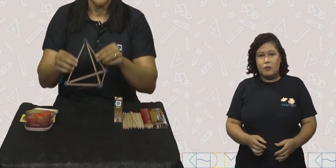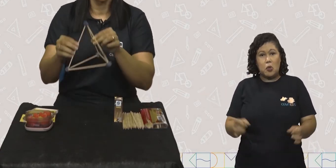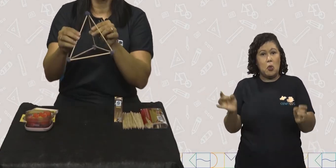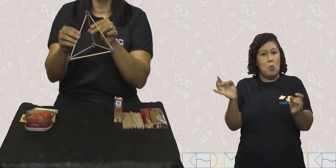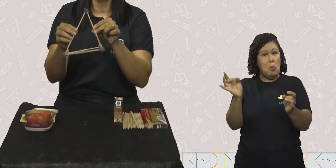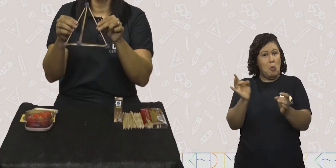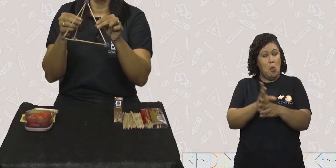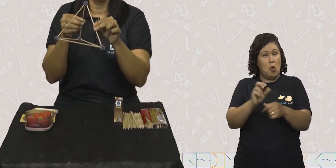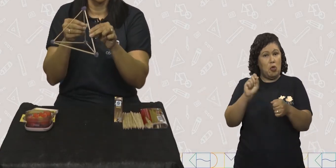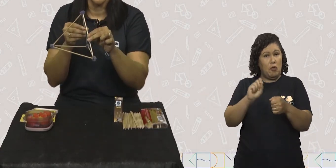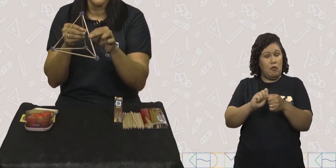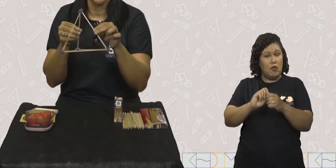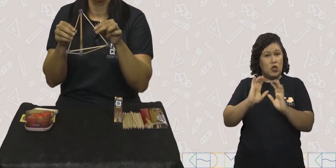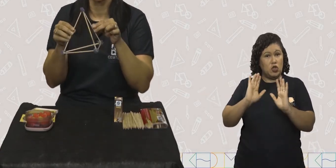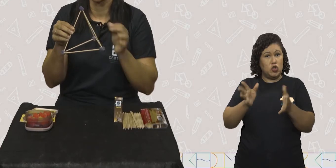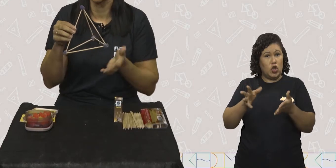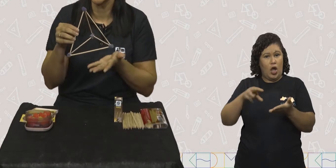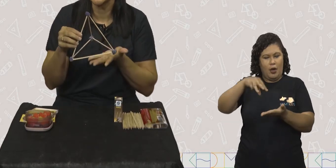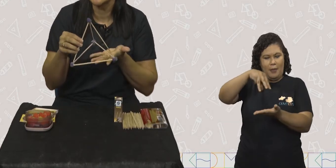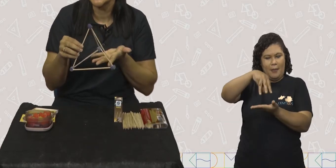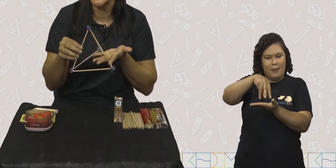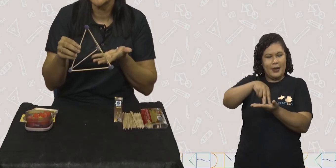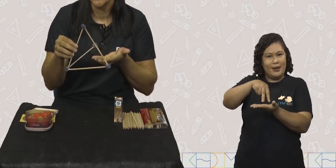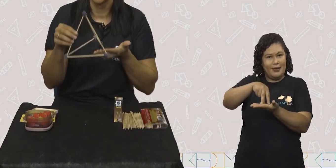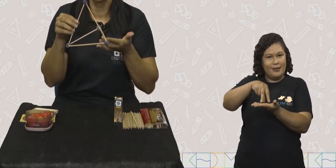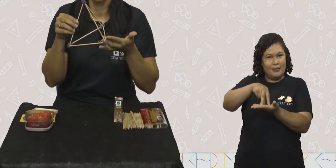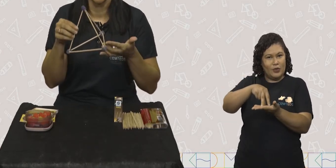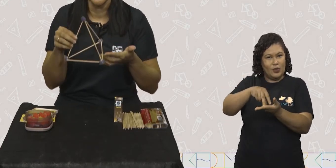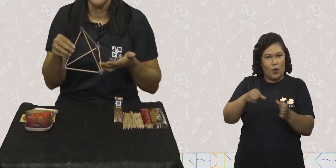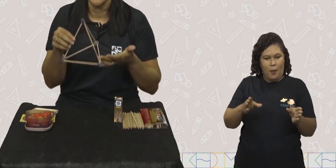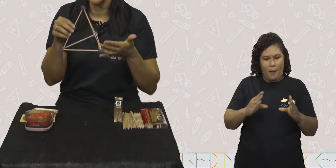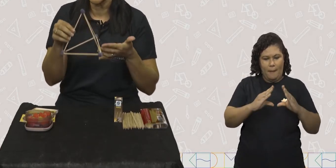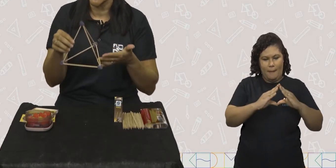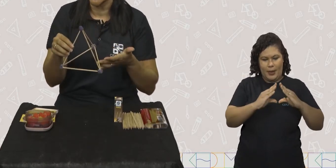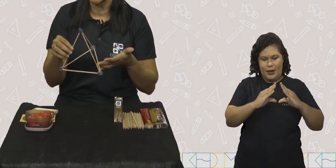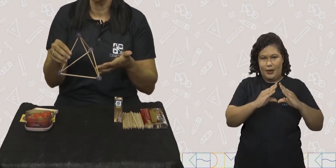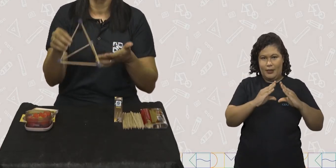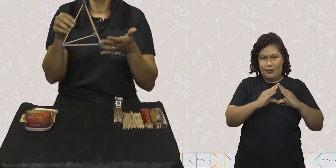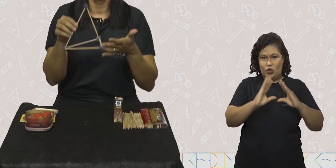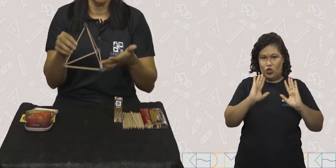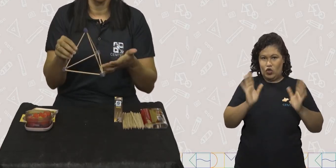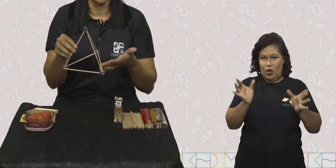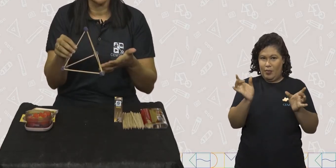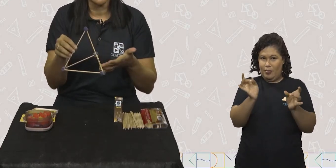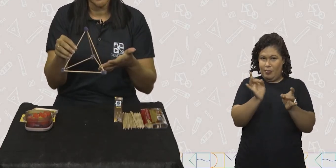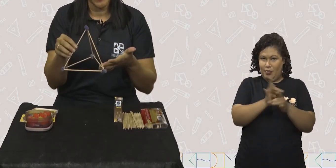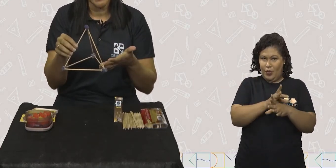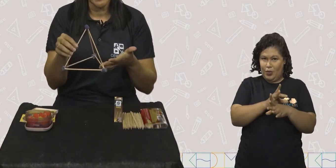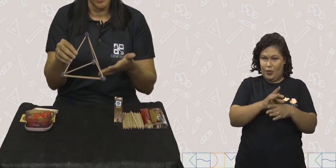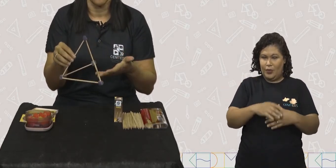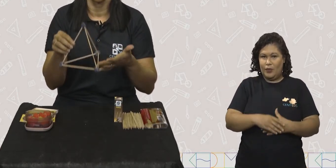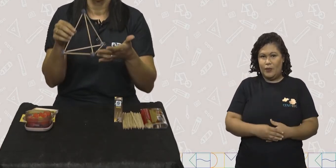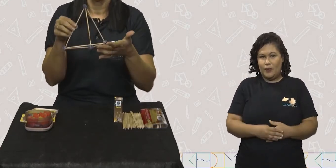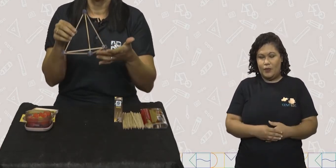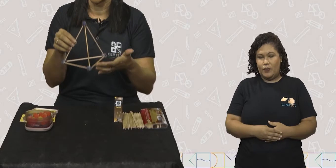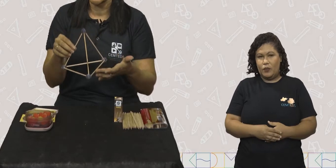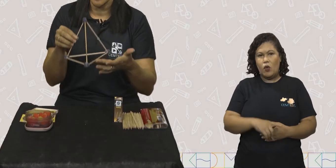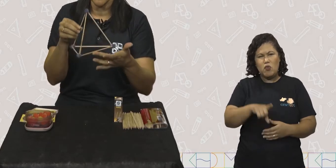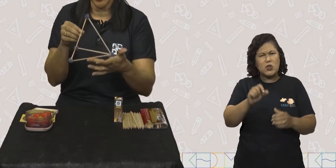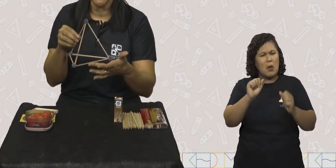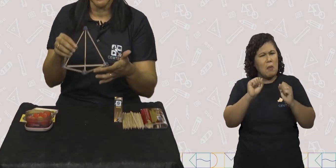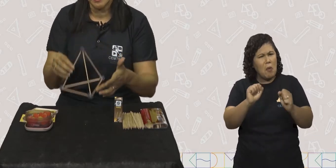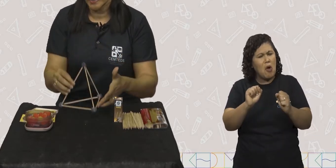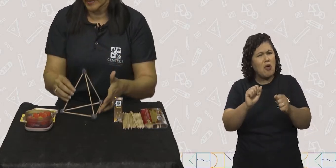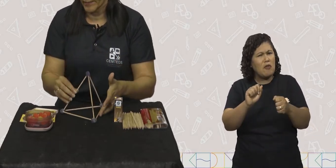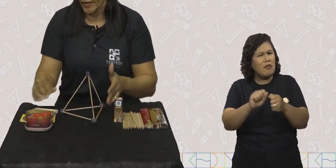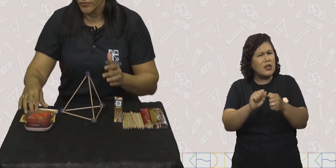e construímos a nossa pirâmide, o nosso primeiro sólido geométrico espacial. você